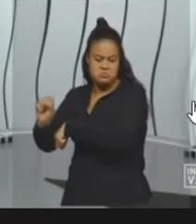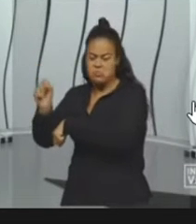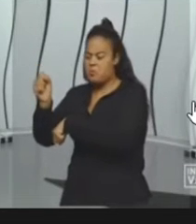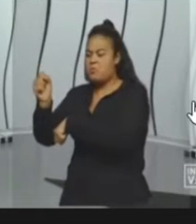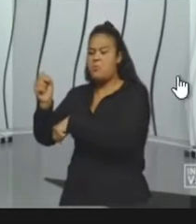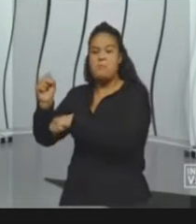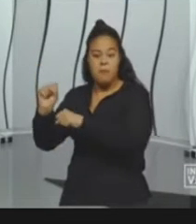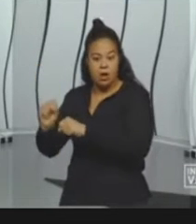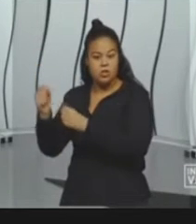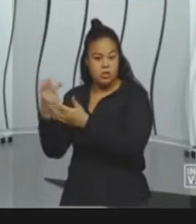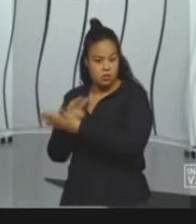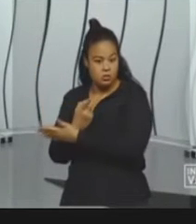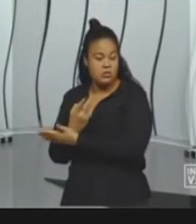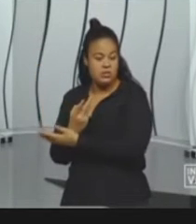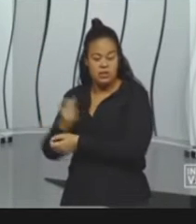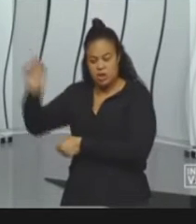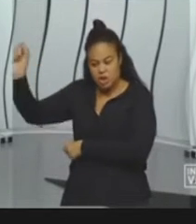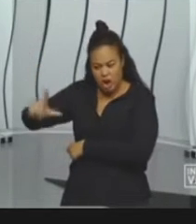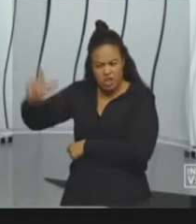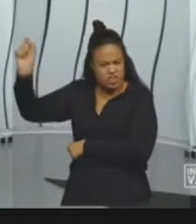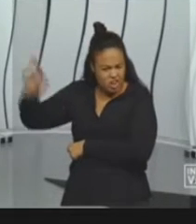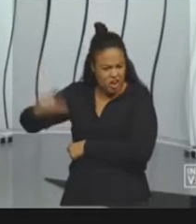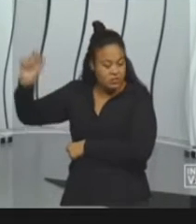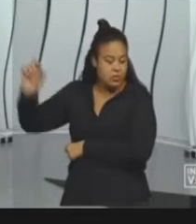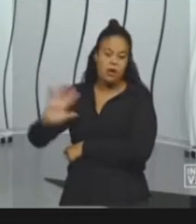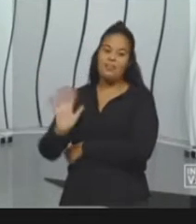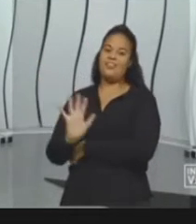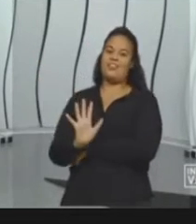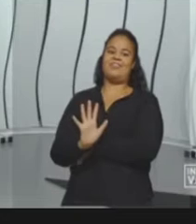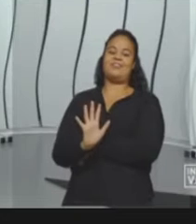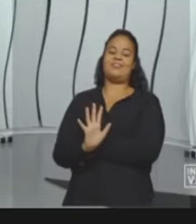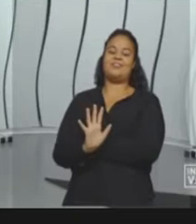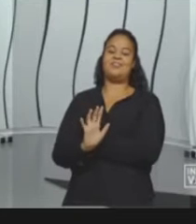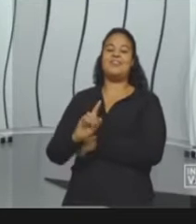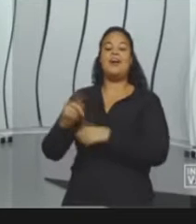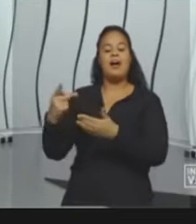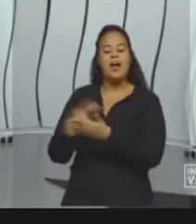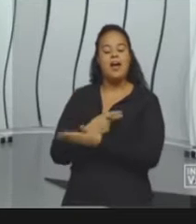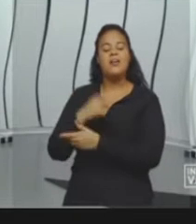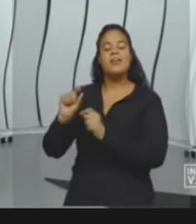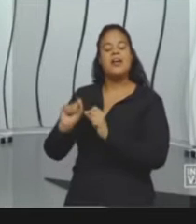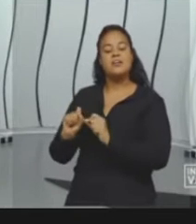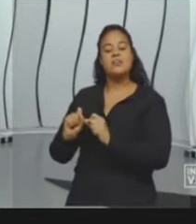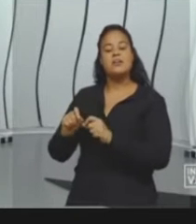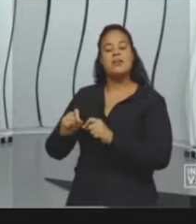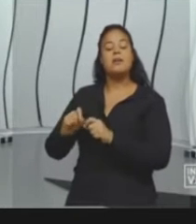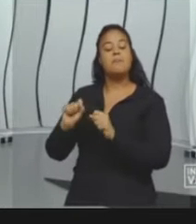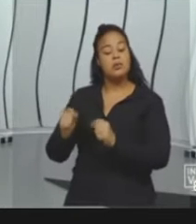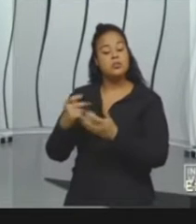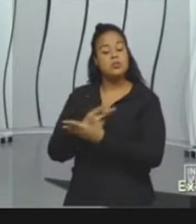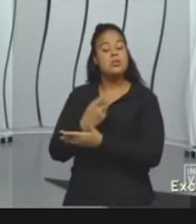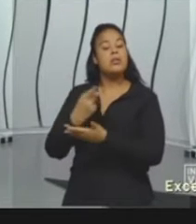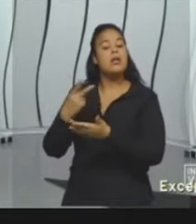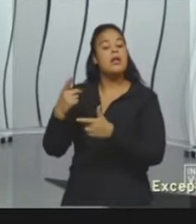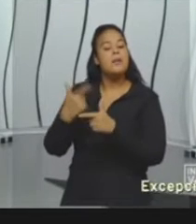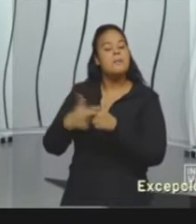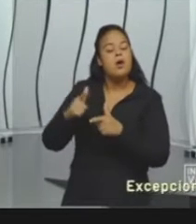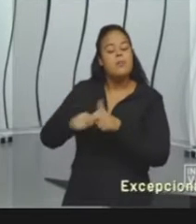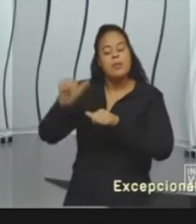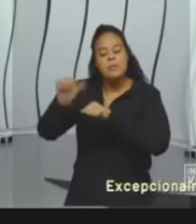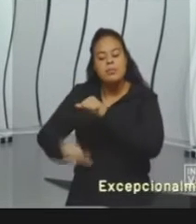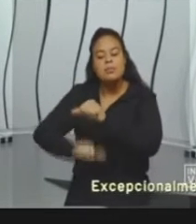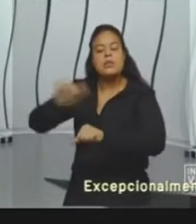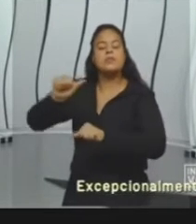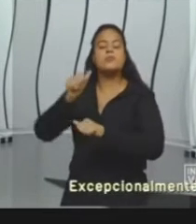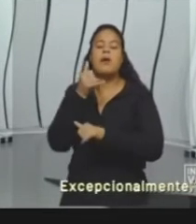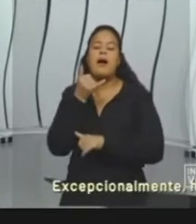nuvens, pode afetar a eficiência de captação da energia solar para transformá-la em energia elétrica.